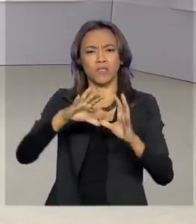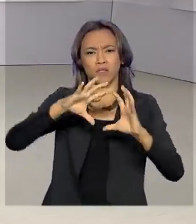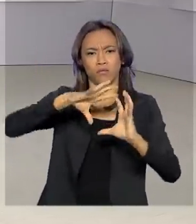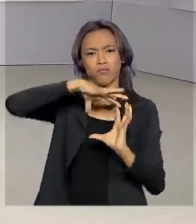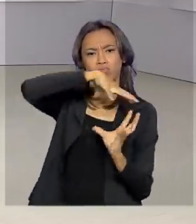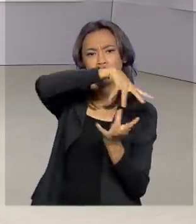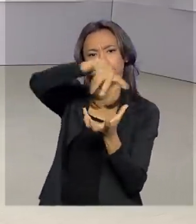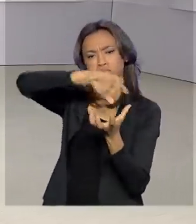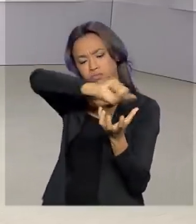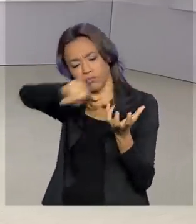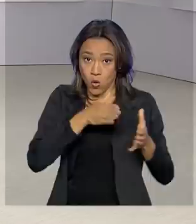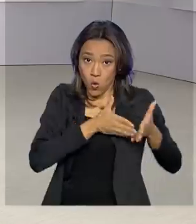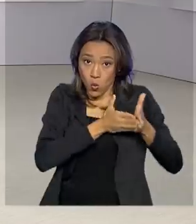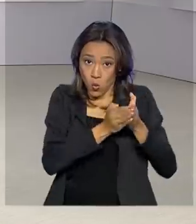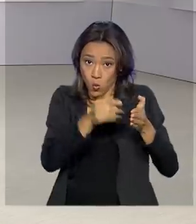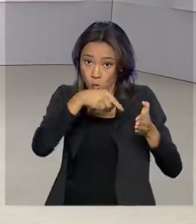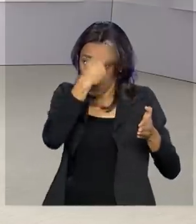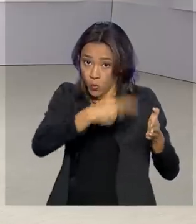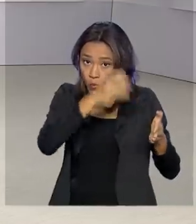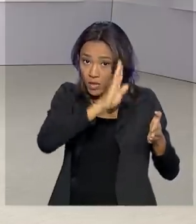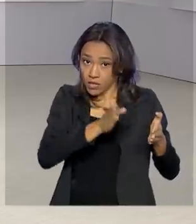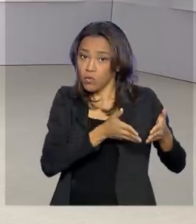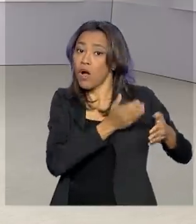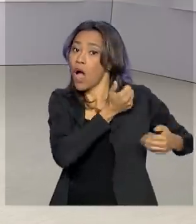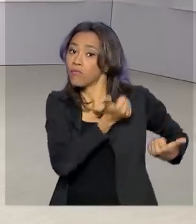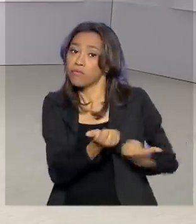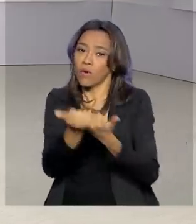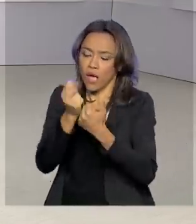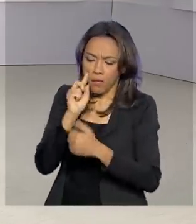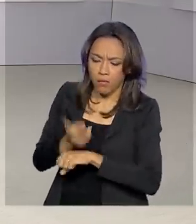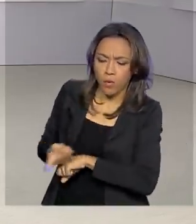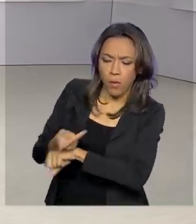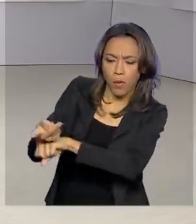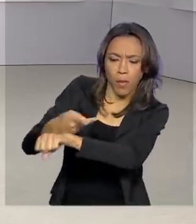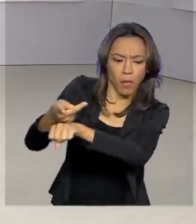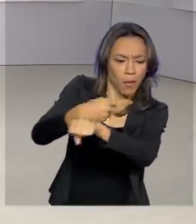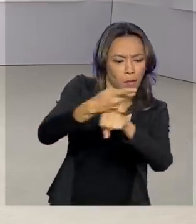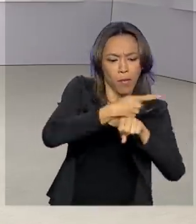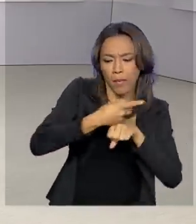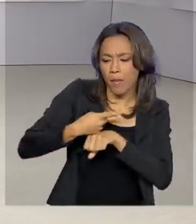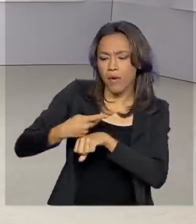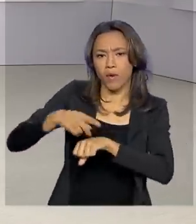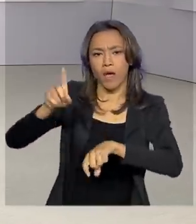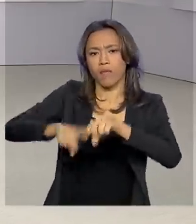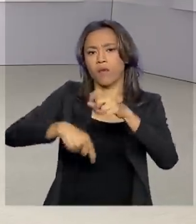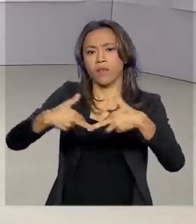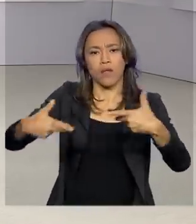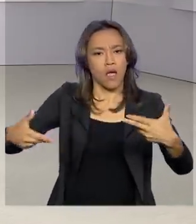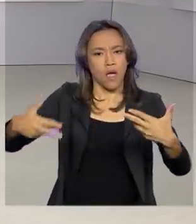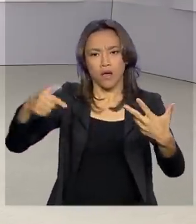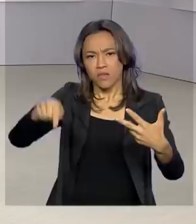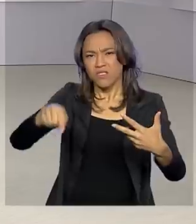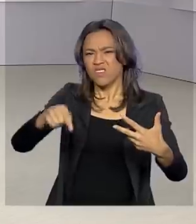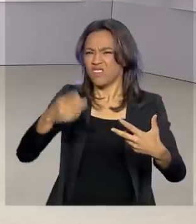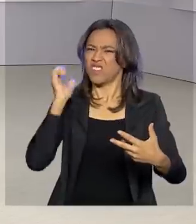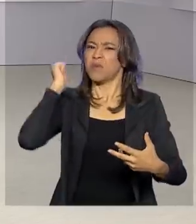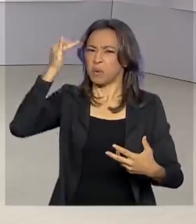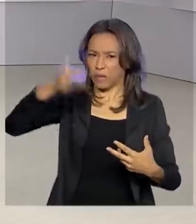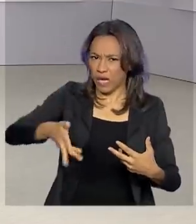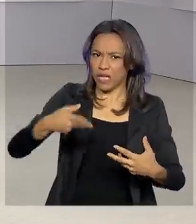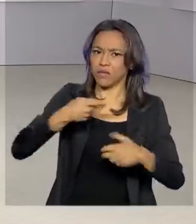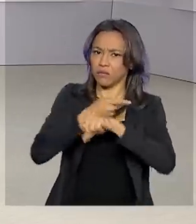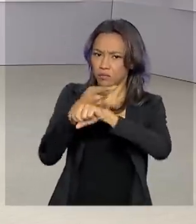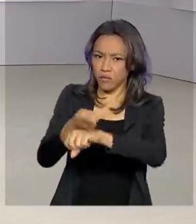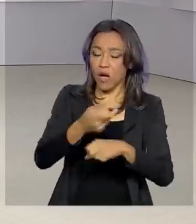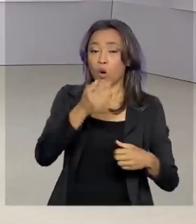-130 da Força Aérea do Chile, realiza buscas por radar e também por detector de objetos do fundo do mar desde a madrugada. O